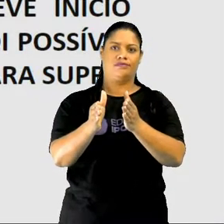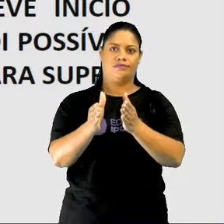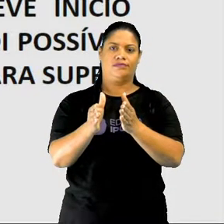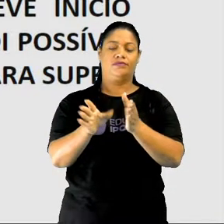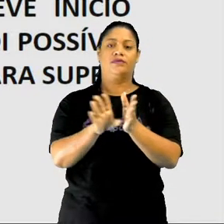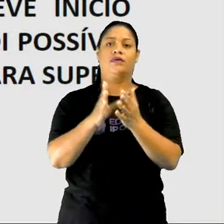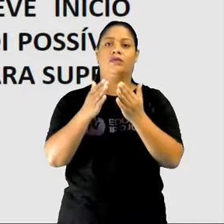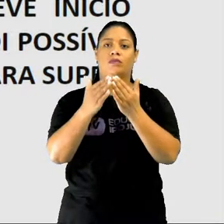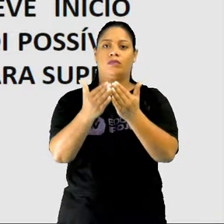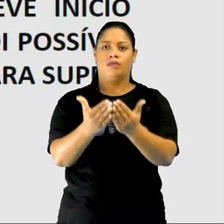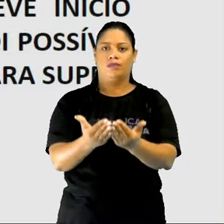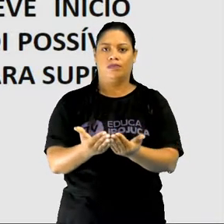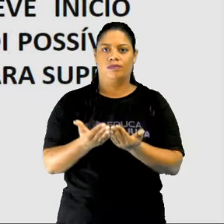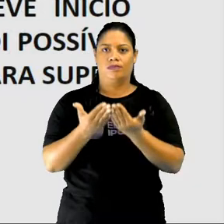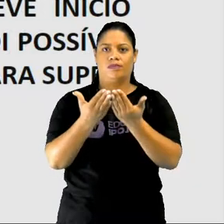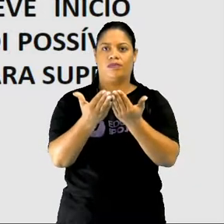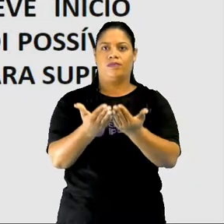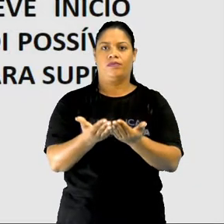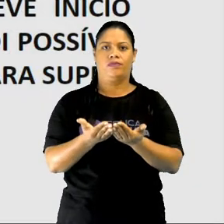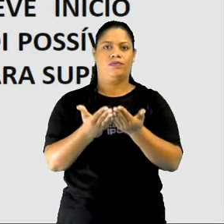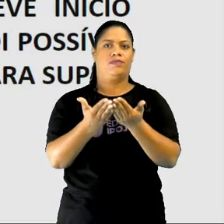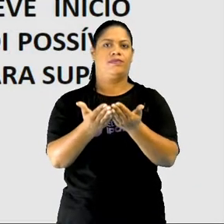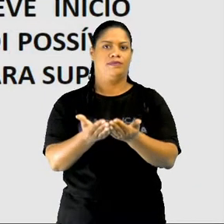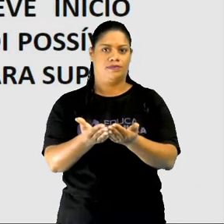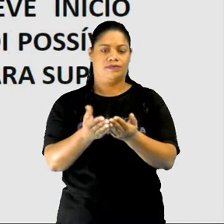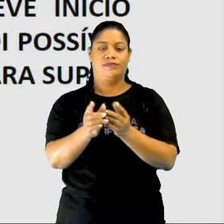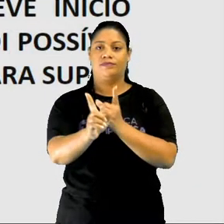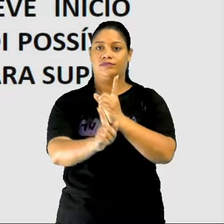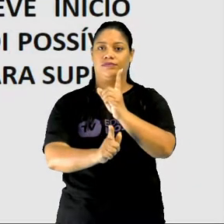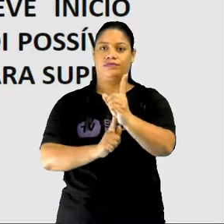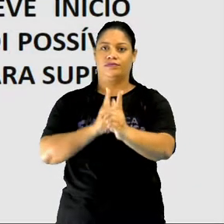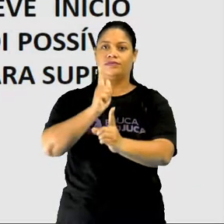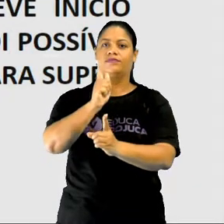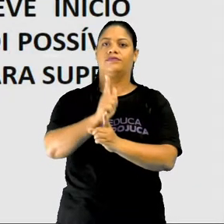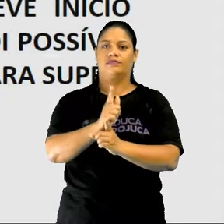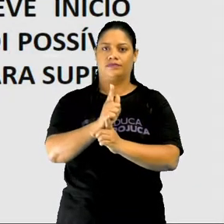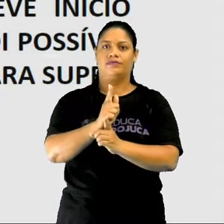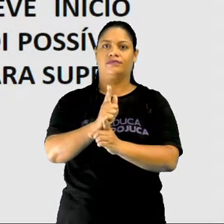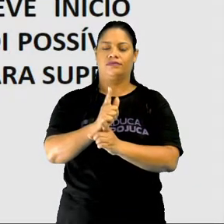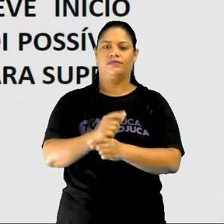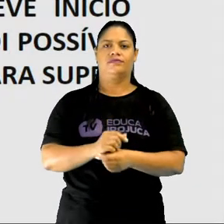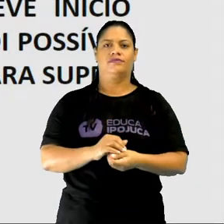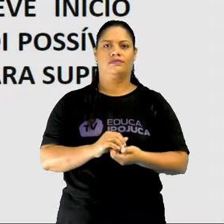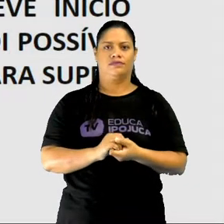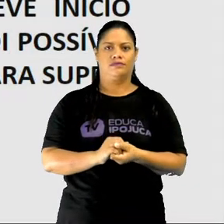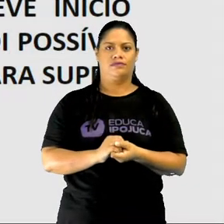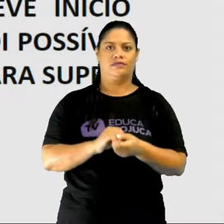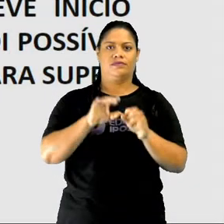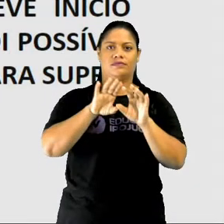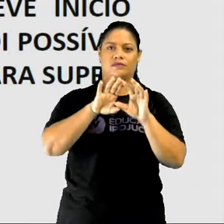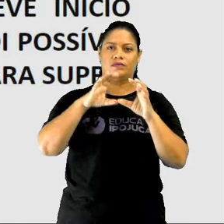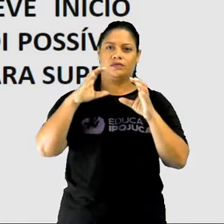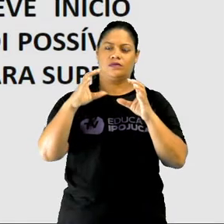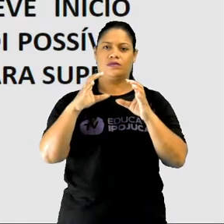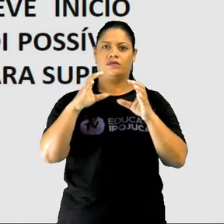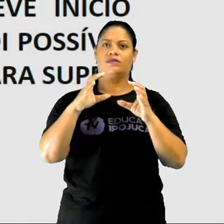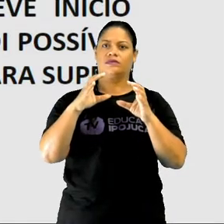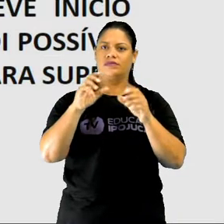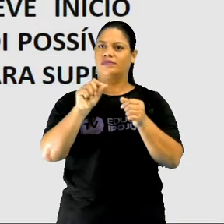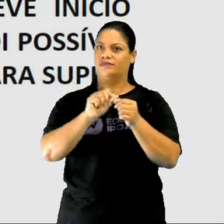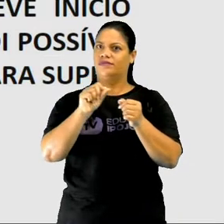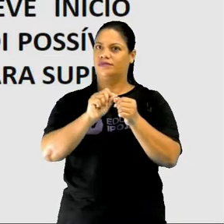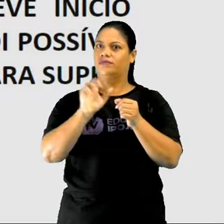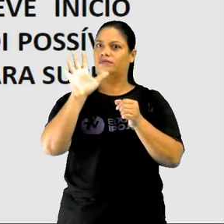grandes navegações. Com a globalização, o Ocidente tem promovido grande influência no Oriente.